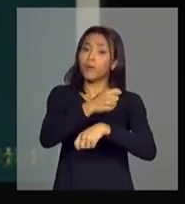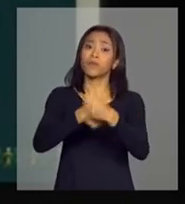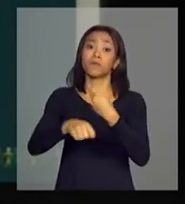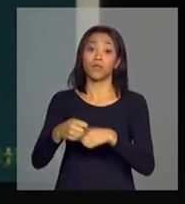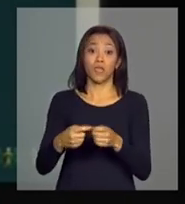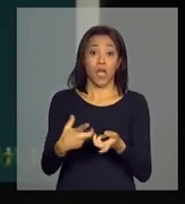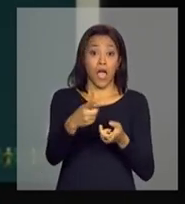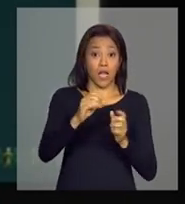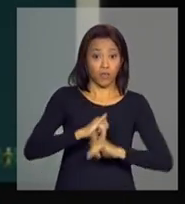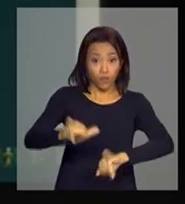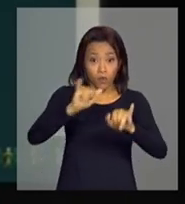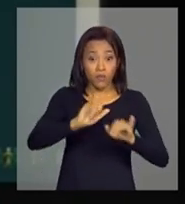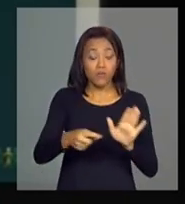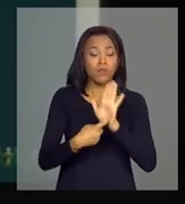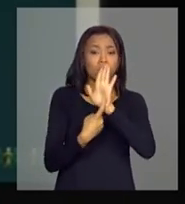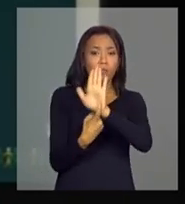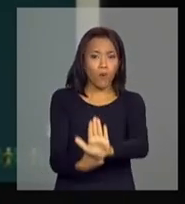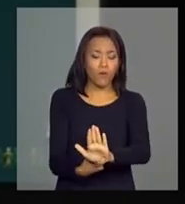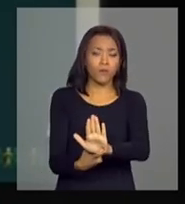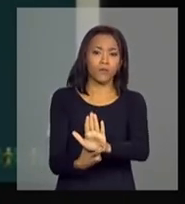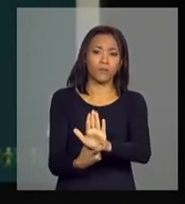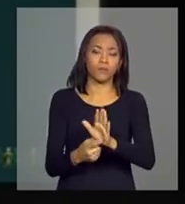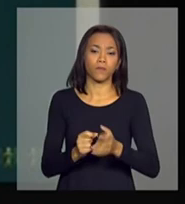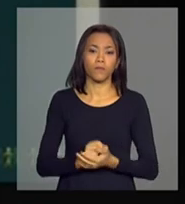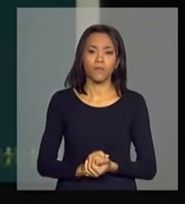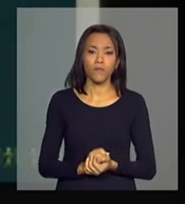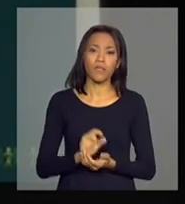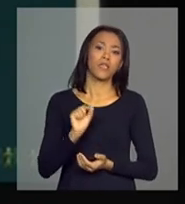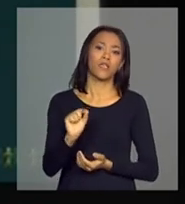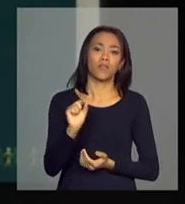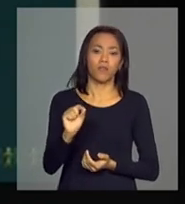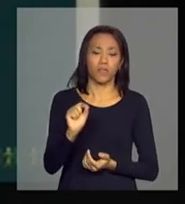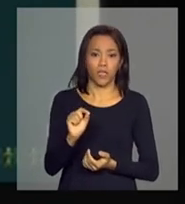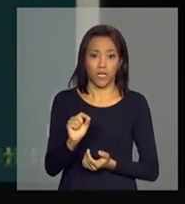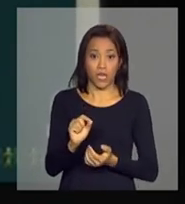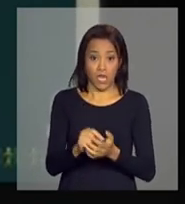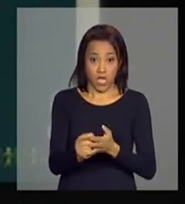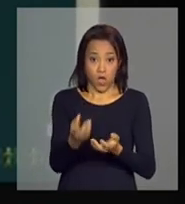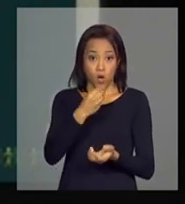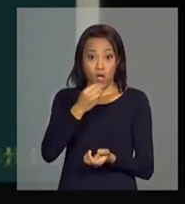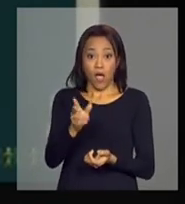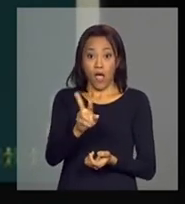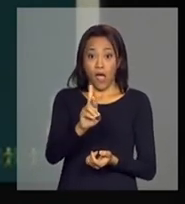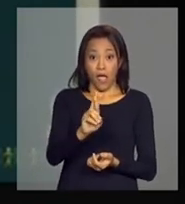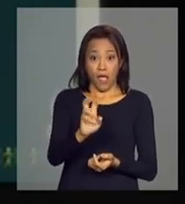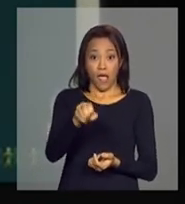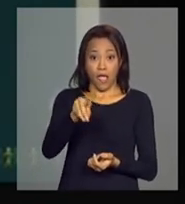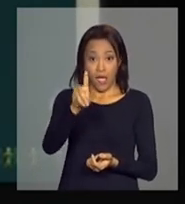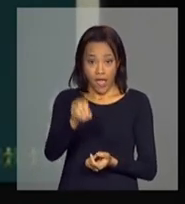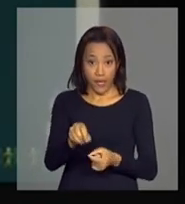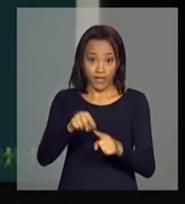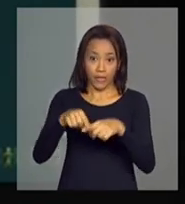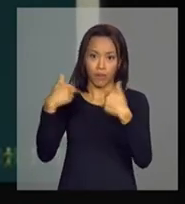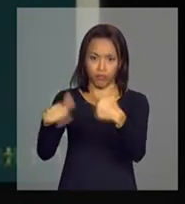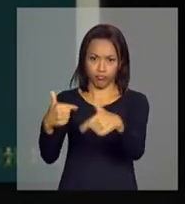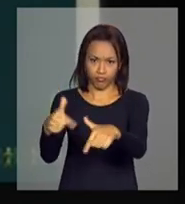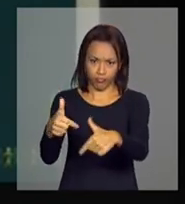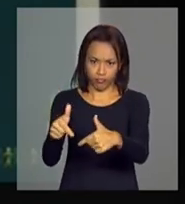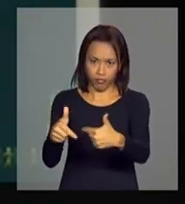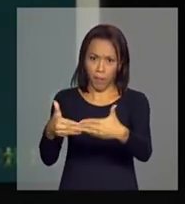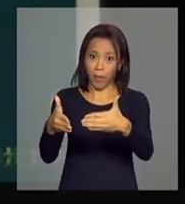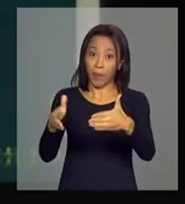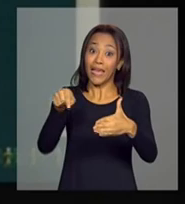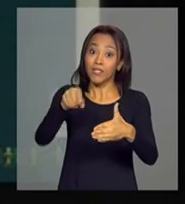quer dizer, os dados mostram que os indicadores de geração de renda, que estão baseados na produtividade, tiveram um papel mais